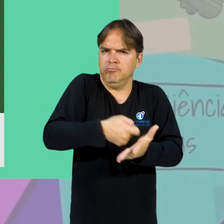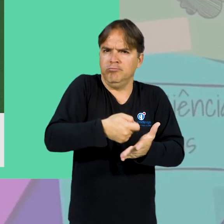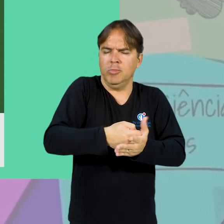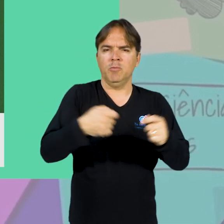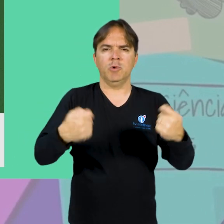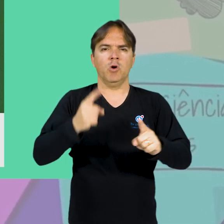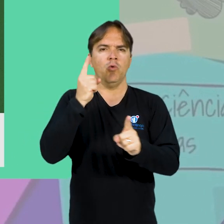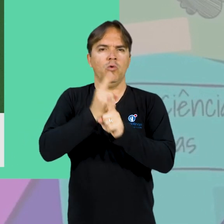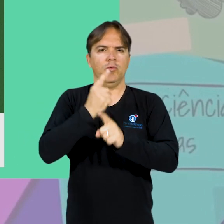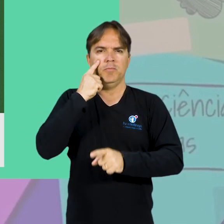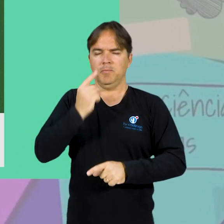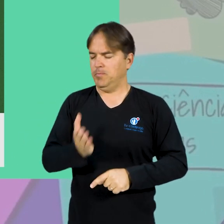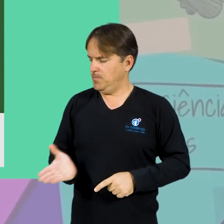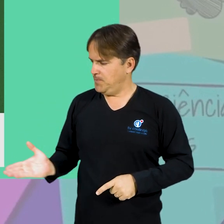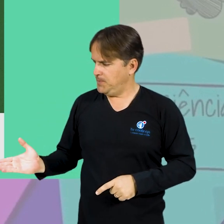pelo